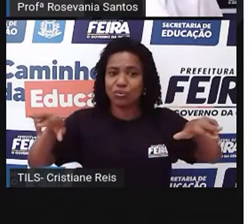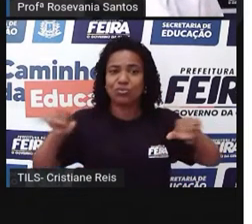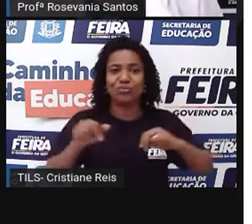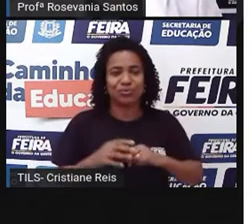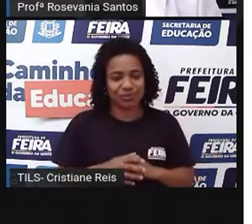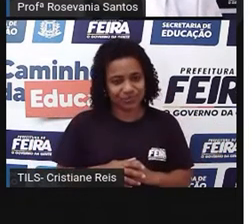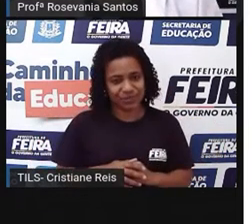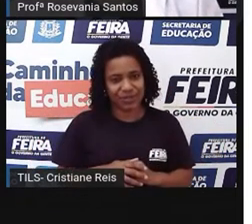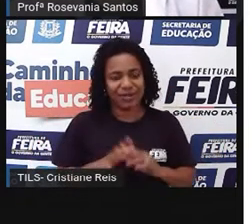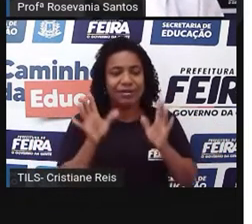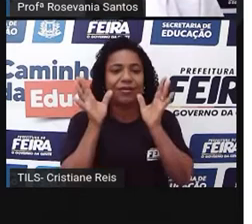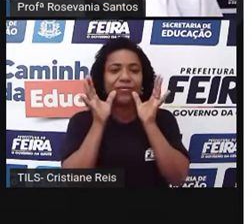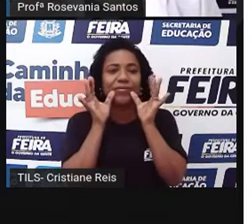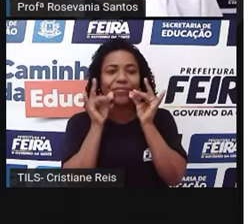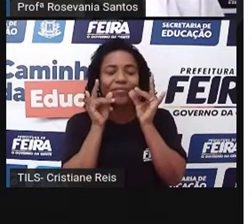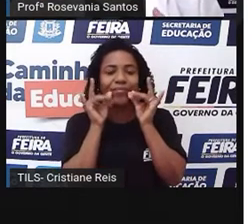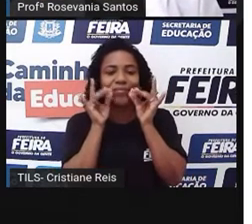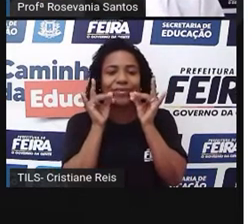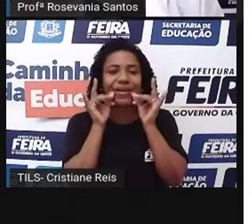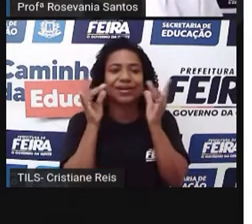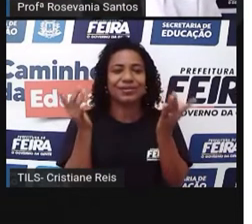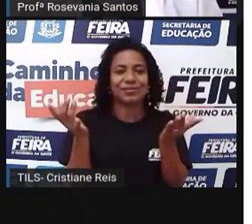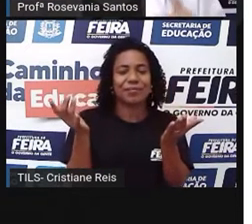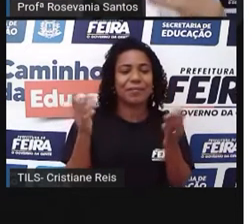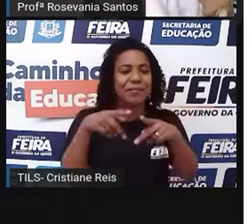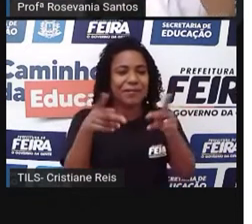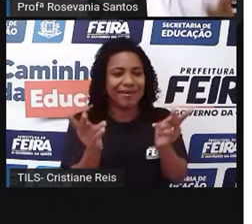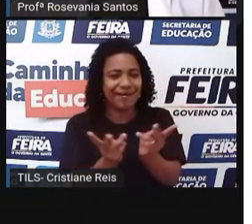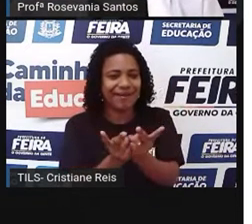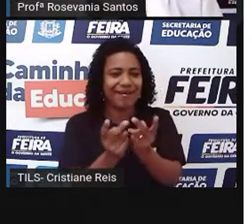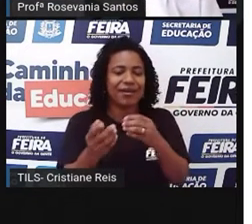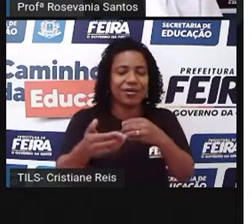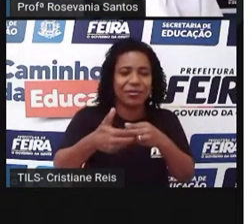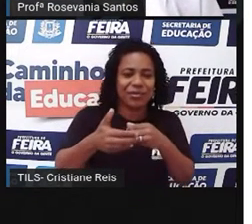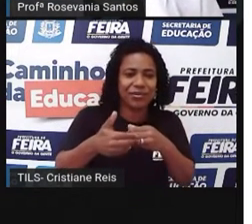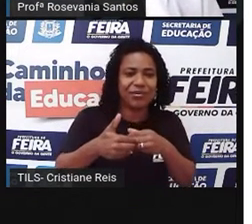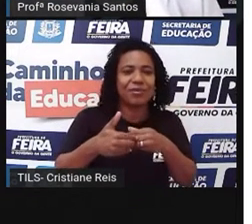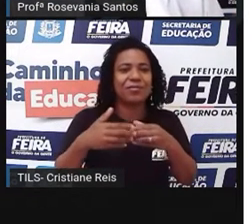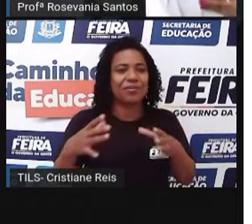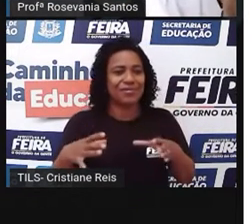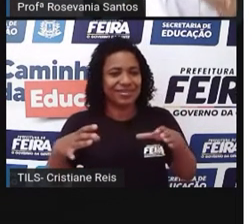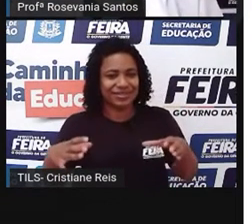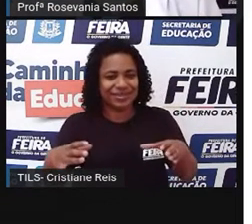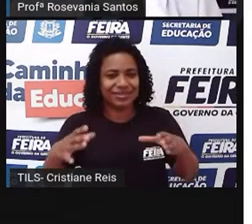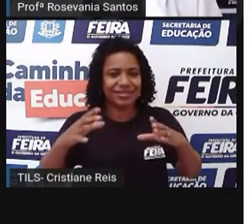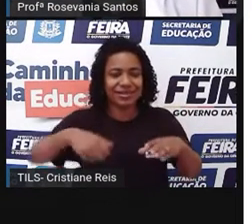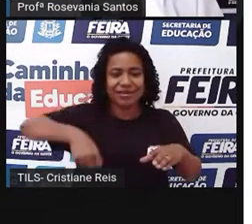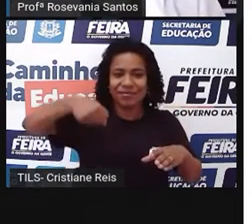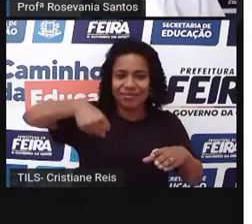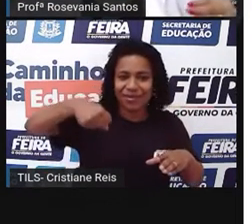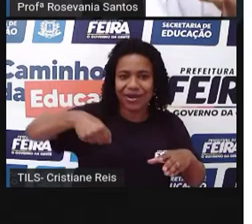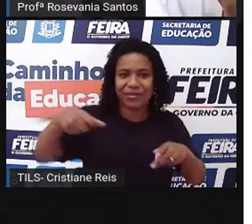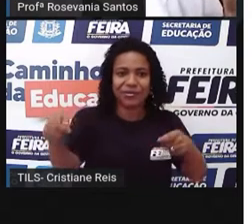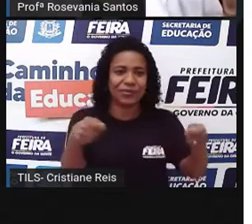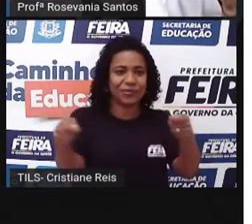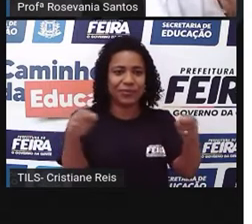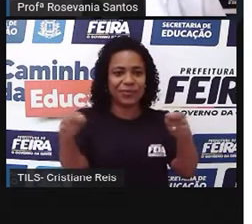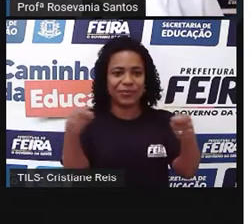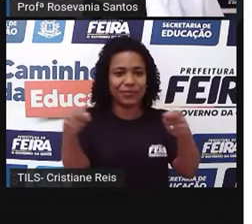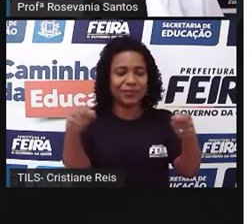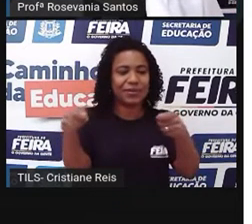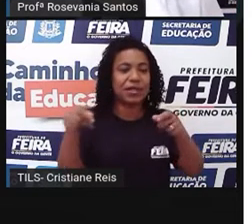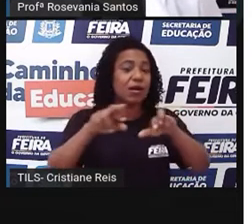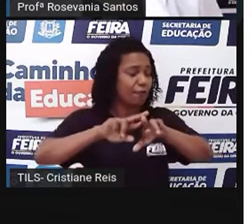comuns, assim, para a gente encontrar, são pratos, copos, bacias, baldes, peneiras, é uma